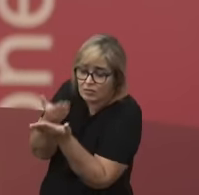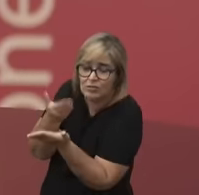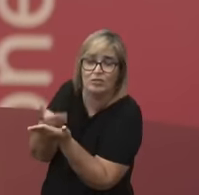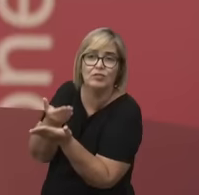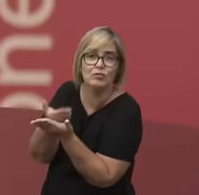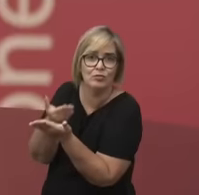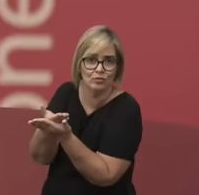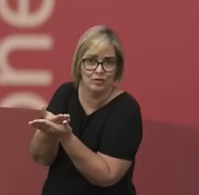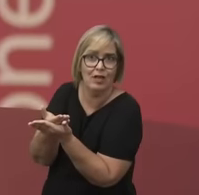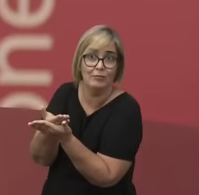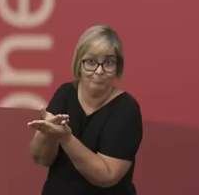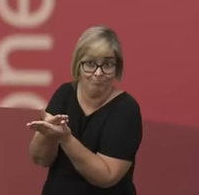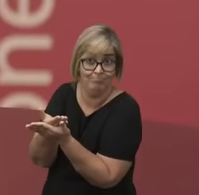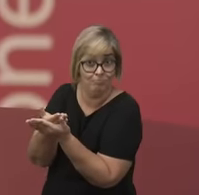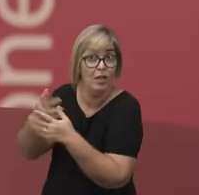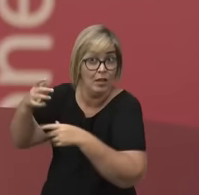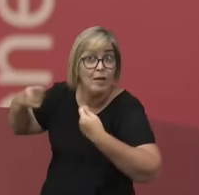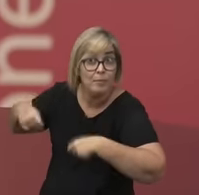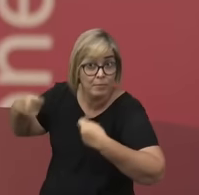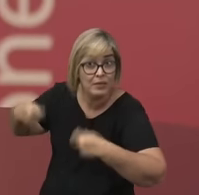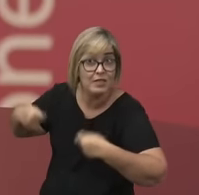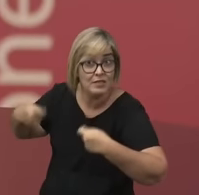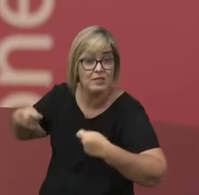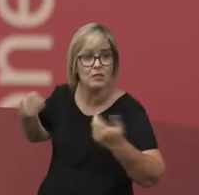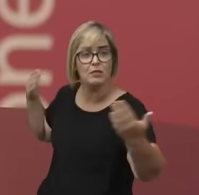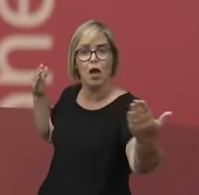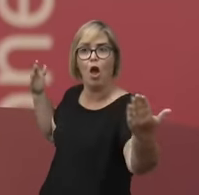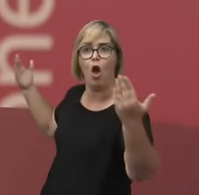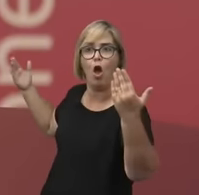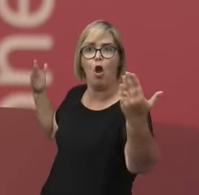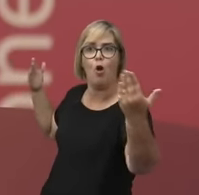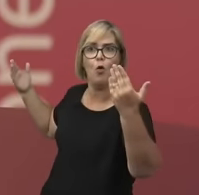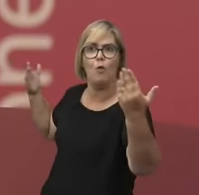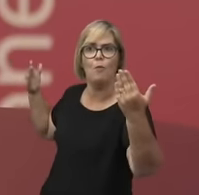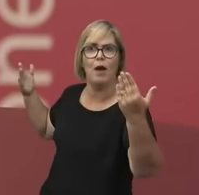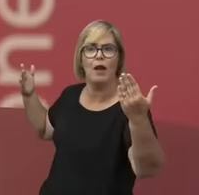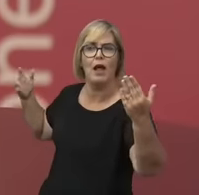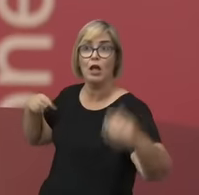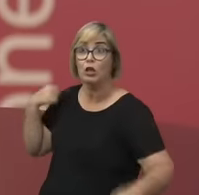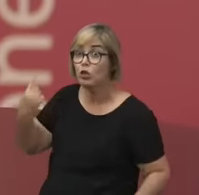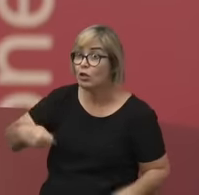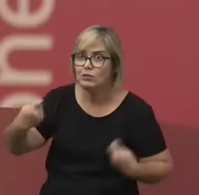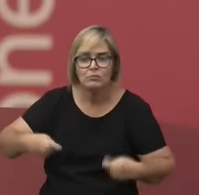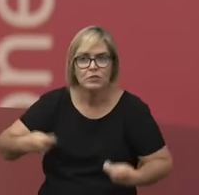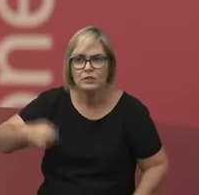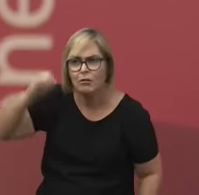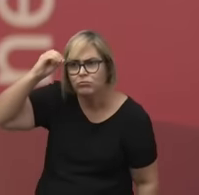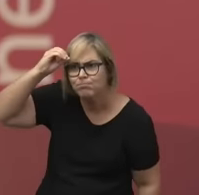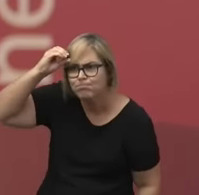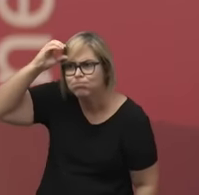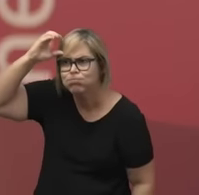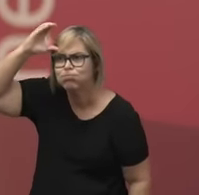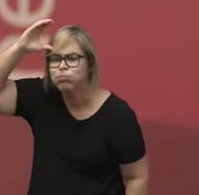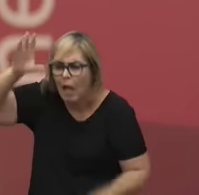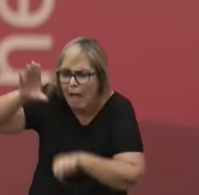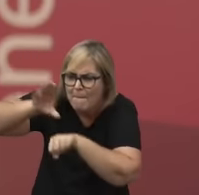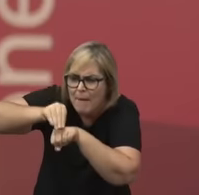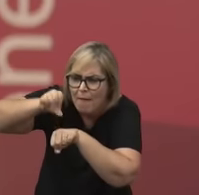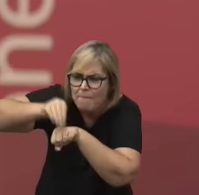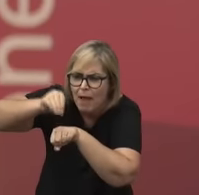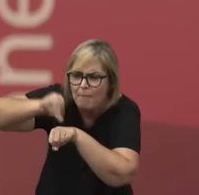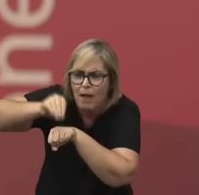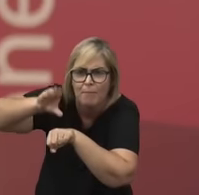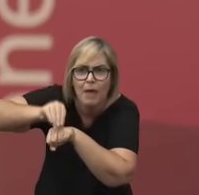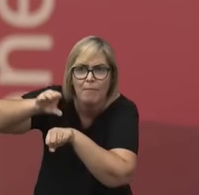é preciso que a gente faça uso de todo o nosso conhecimento em história da filosofia para estudá-las também.